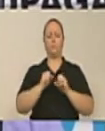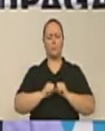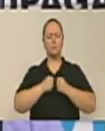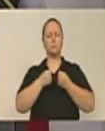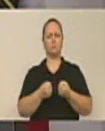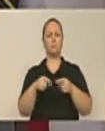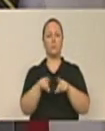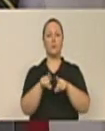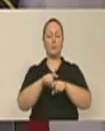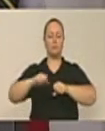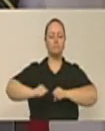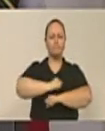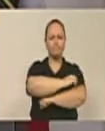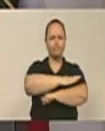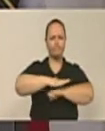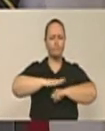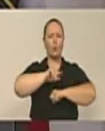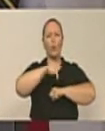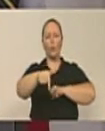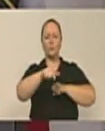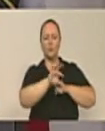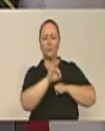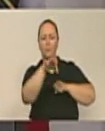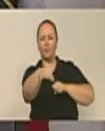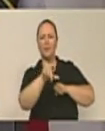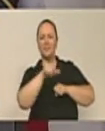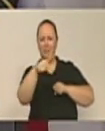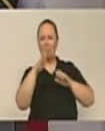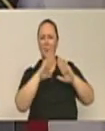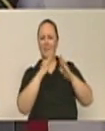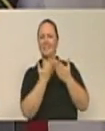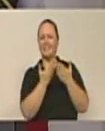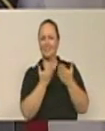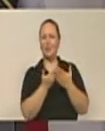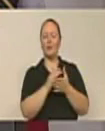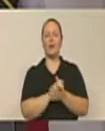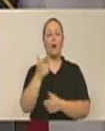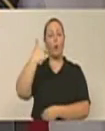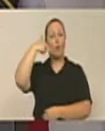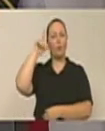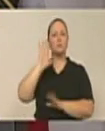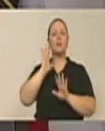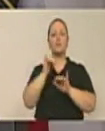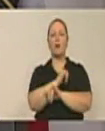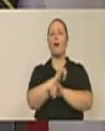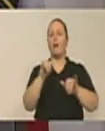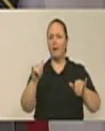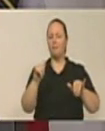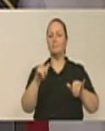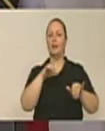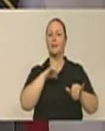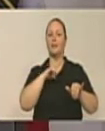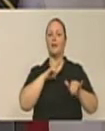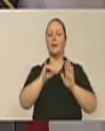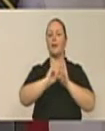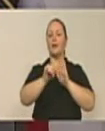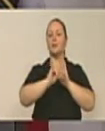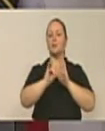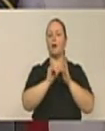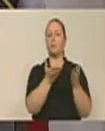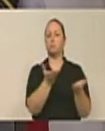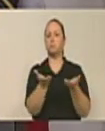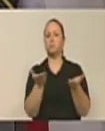pavimentação da rua Franz Miller. Essa agora, com uma notícia positiva, que passamos ontem em primeira mão aos moradores, teve o edital de licitação publicado.